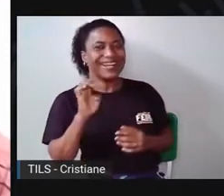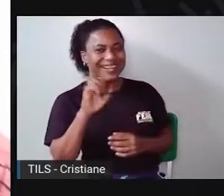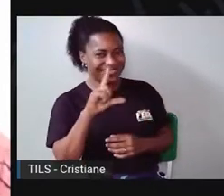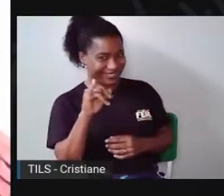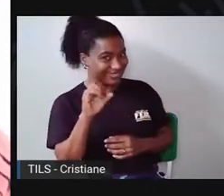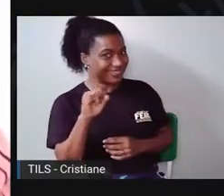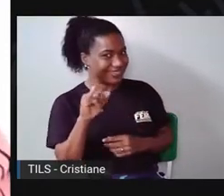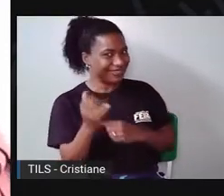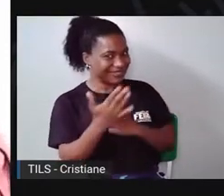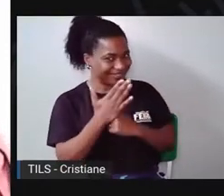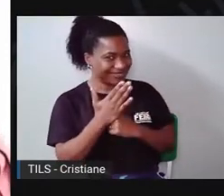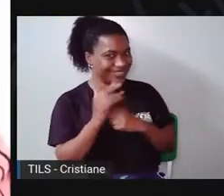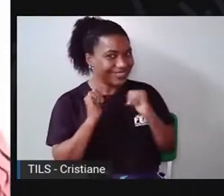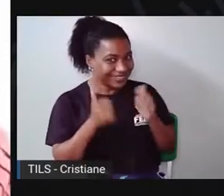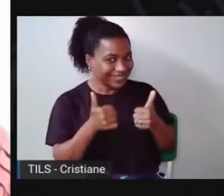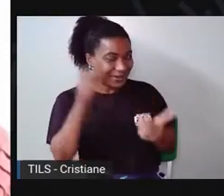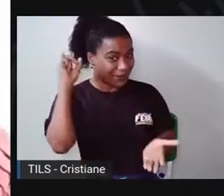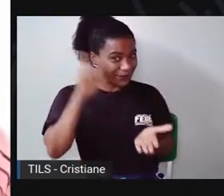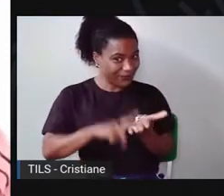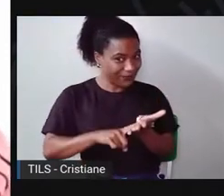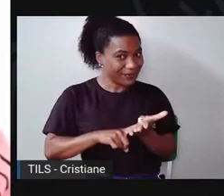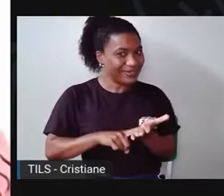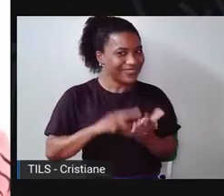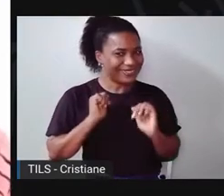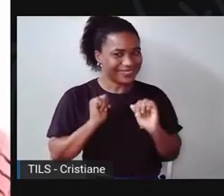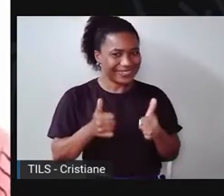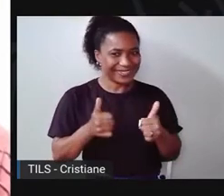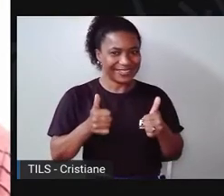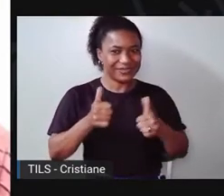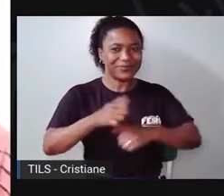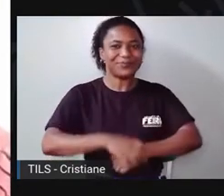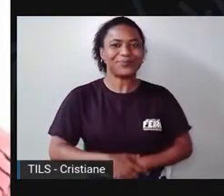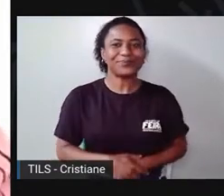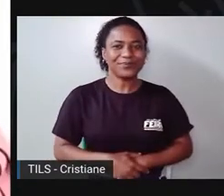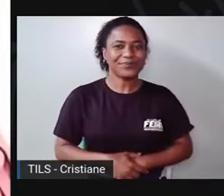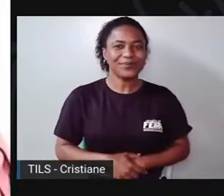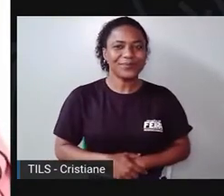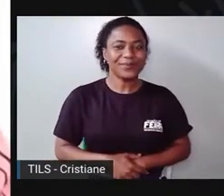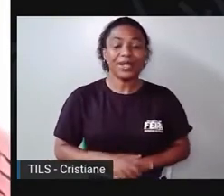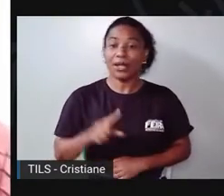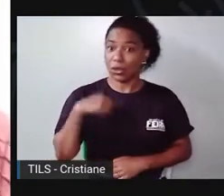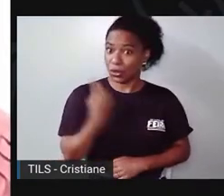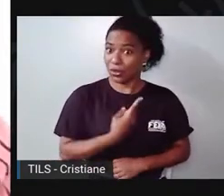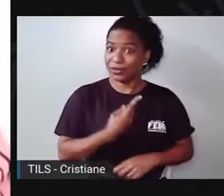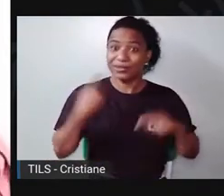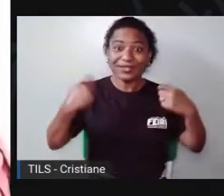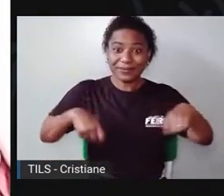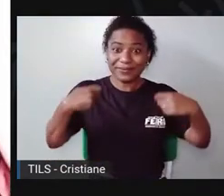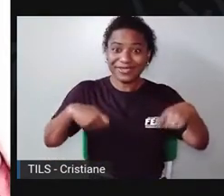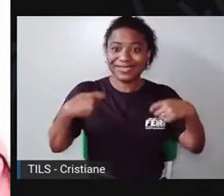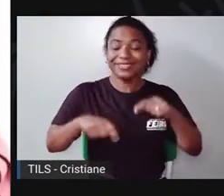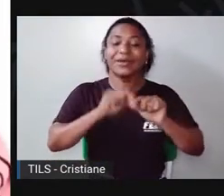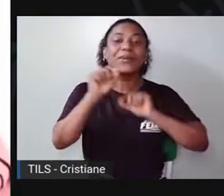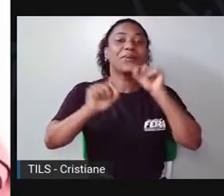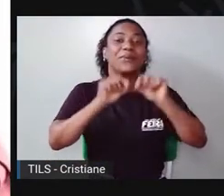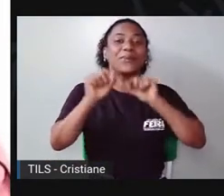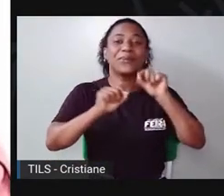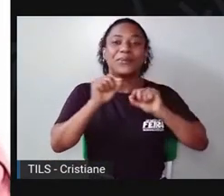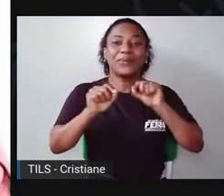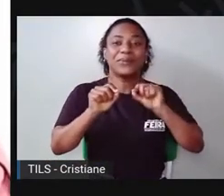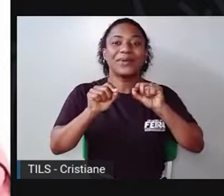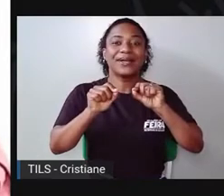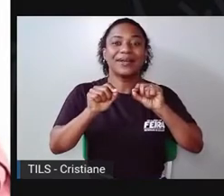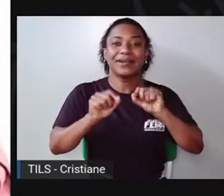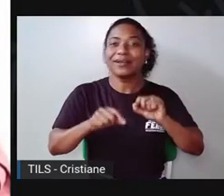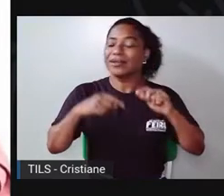Ok. Combinado. Já estou pronta. Pronto. O a gente vai precisar, hein? Bom, hoje nós vamos utilizar um